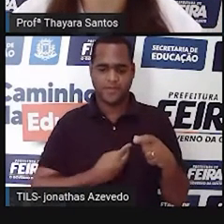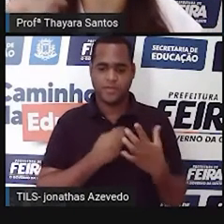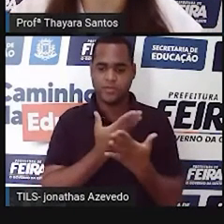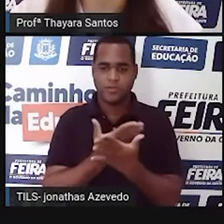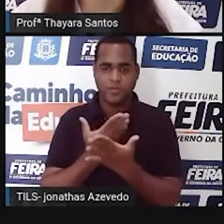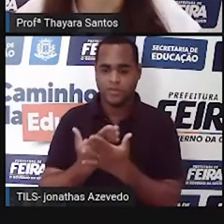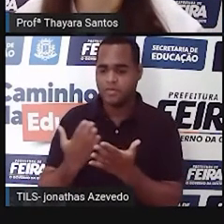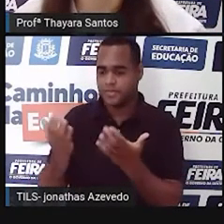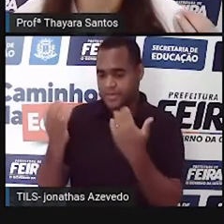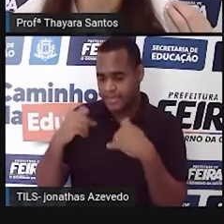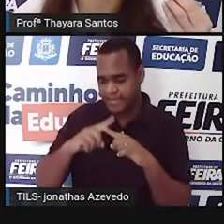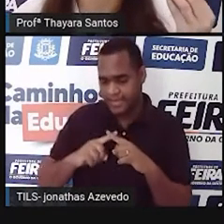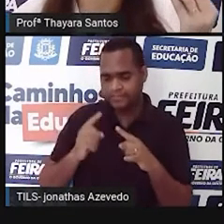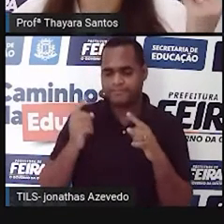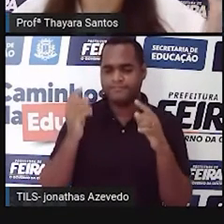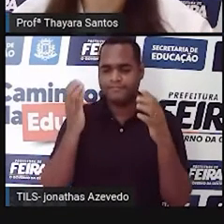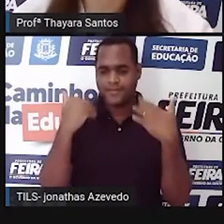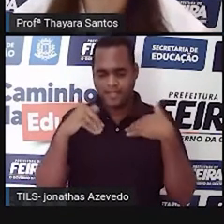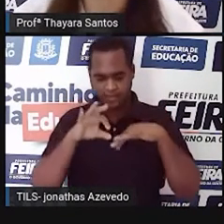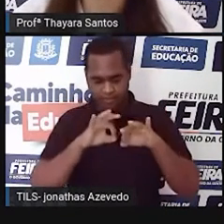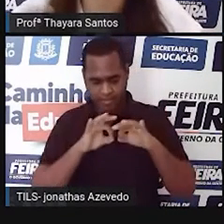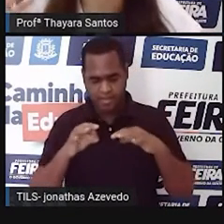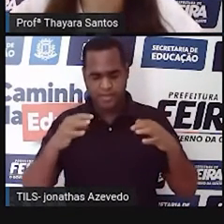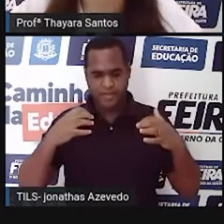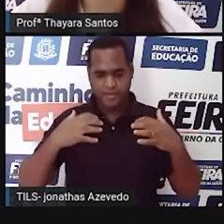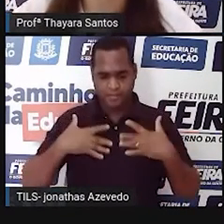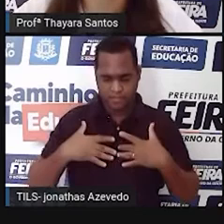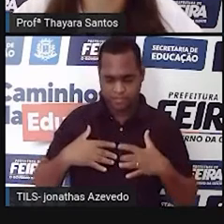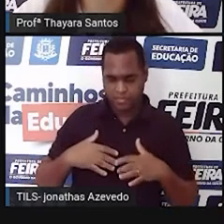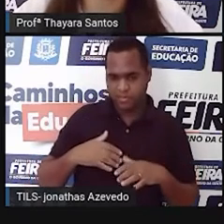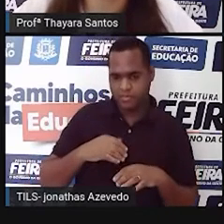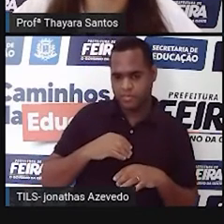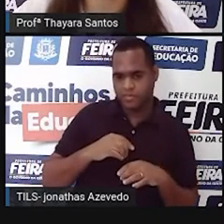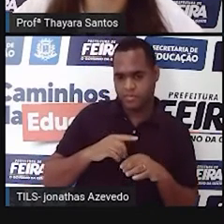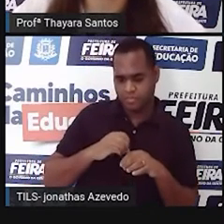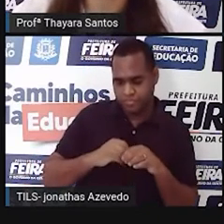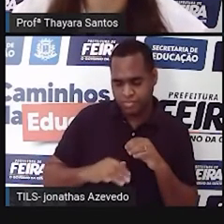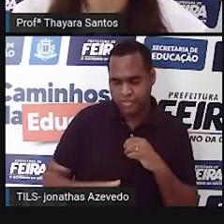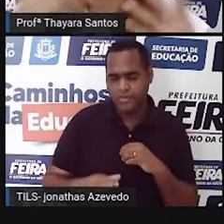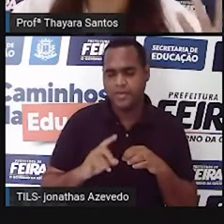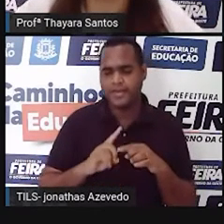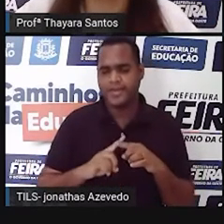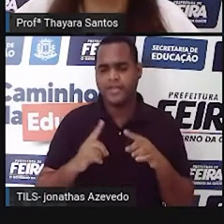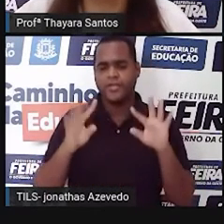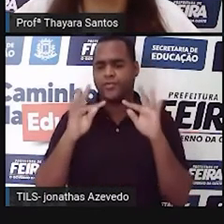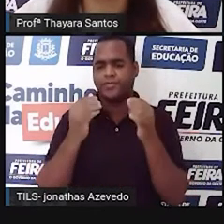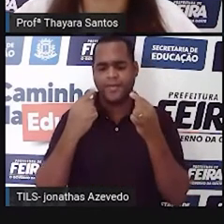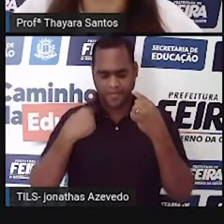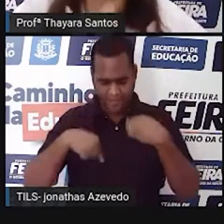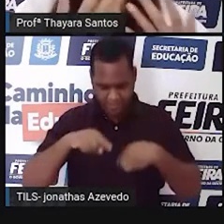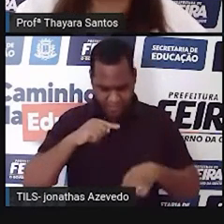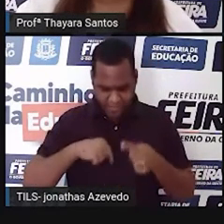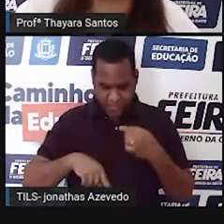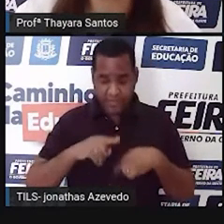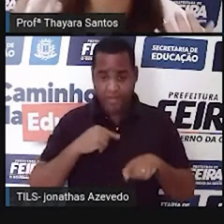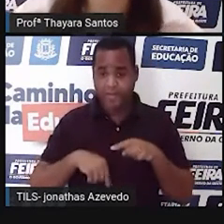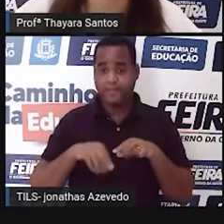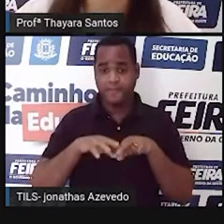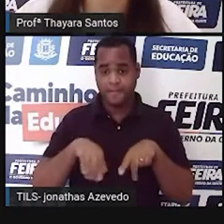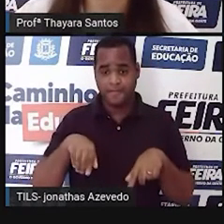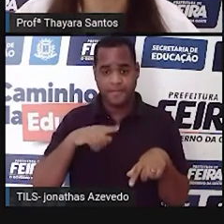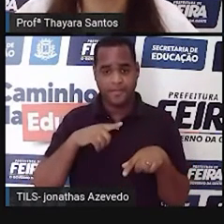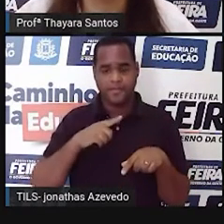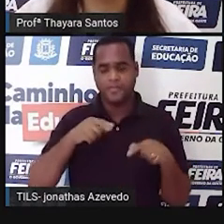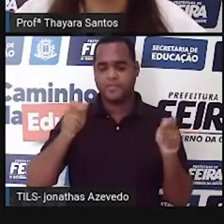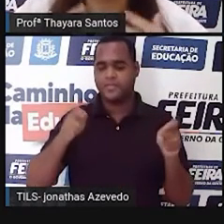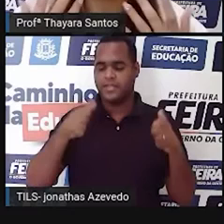digestório, sistema nervoso, sistema excretor, sistema endócrino, a gente estuda todos os sistemas. Então, o sistema reprodutor a